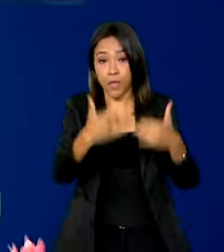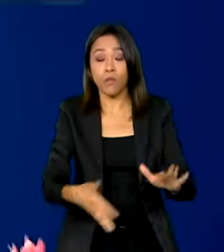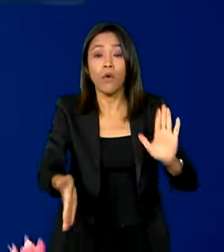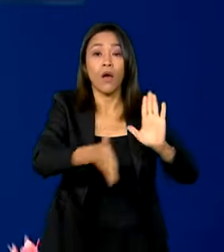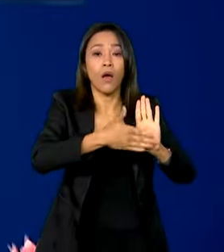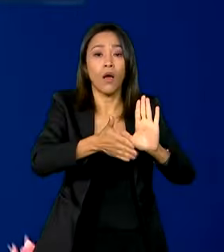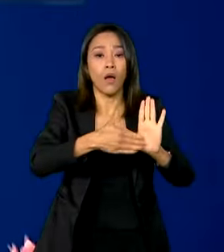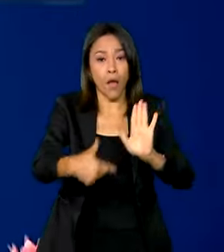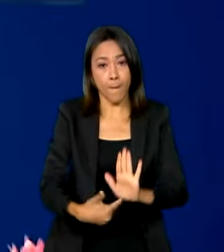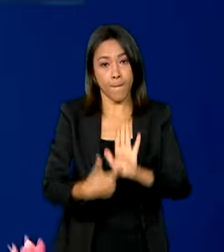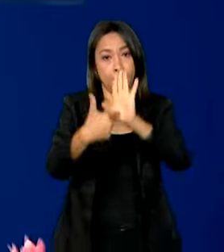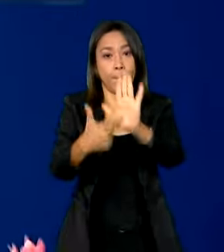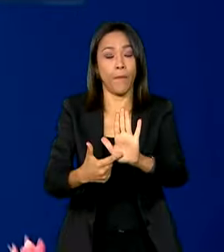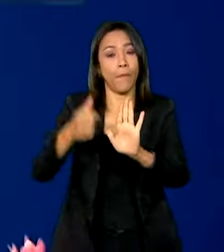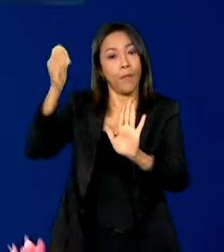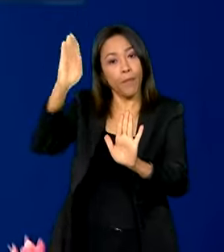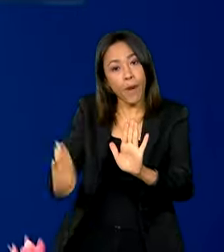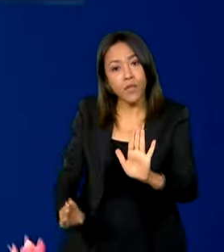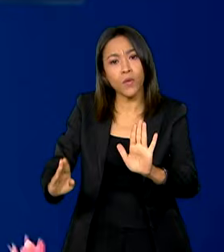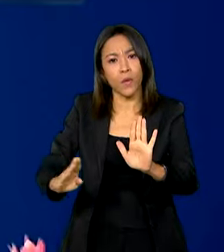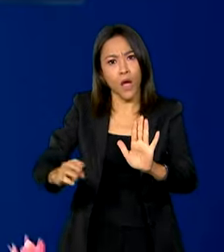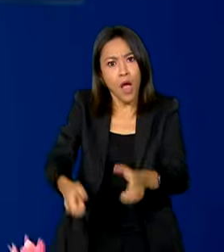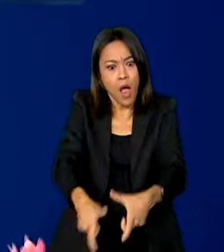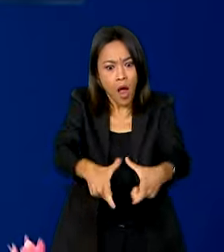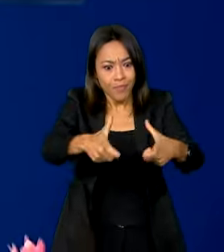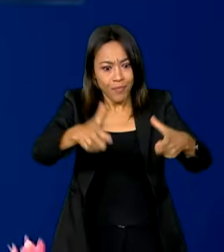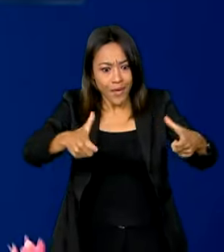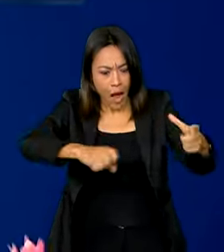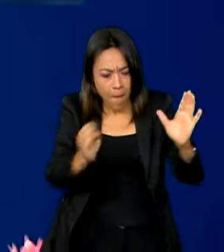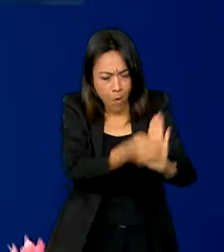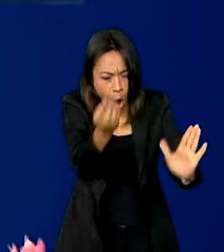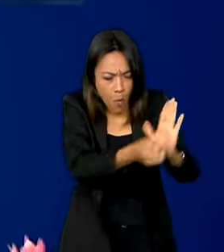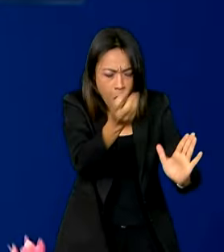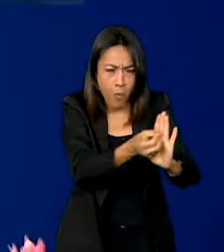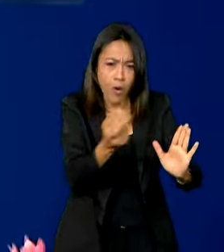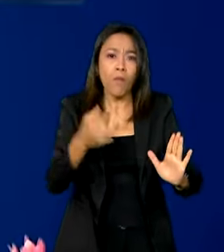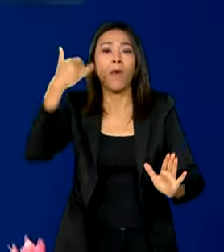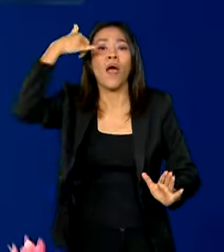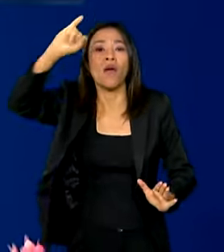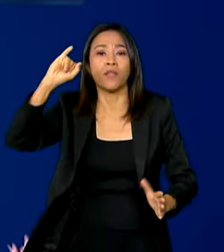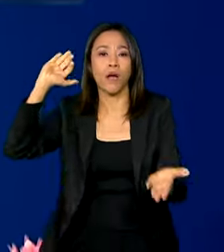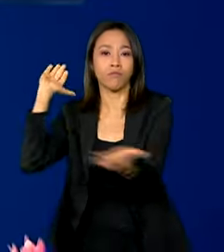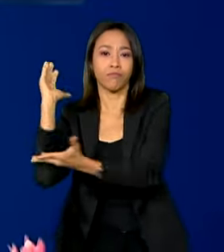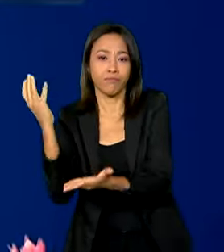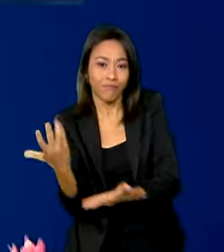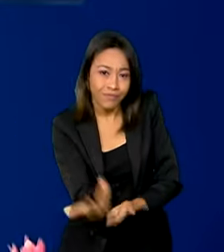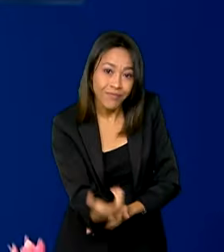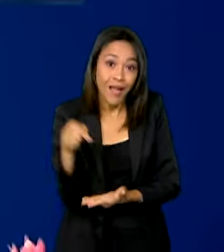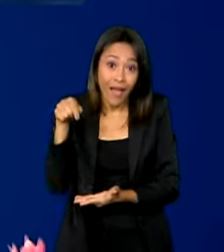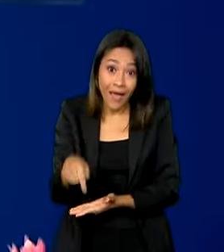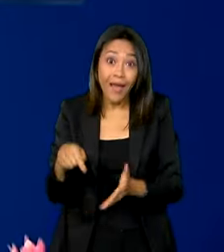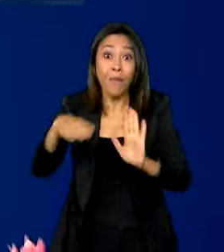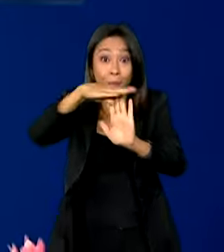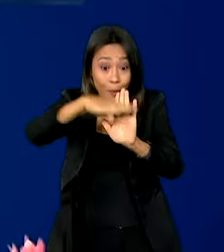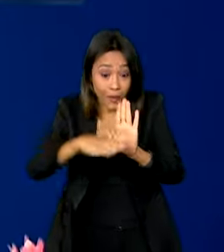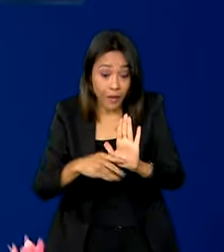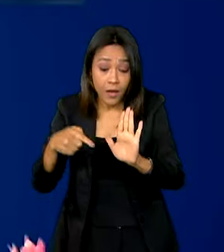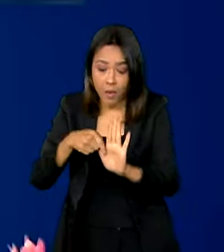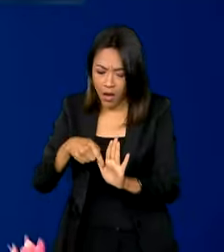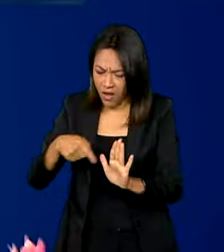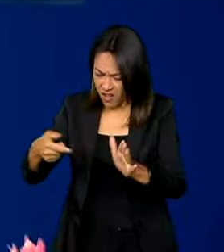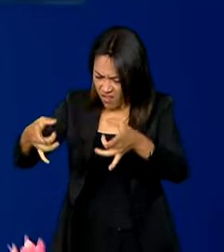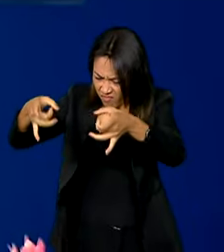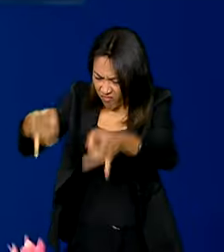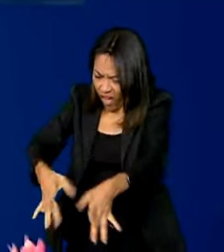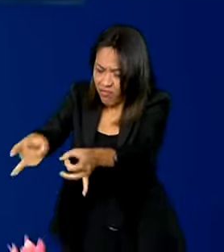Brasil para ampliar a produção sem aumentar o desmatamento é um programa que recupera áreas degradadas e transforma em